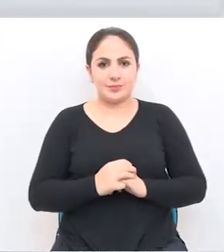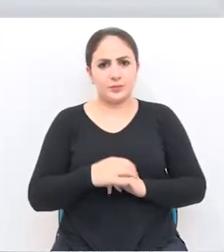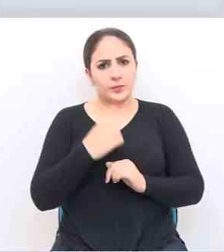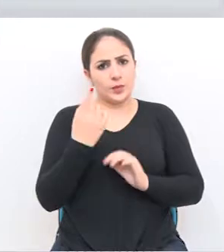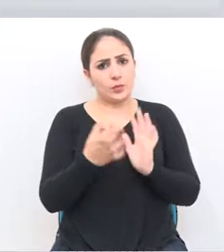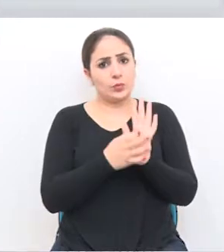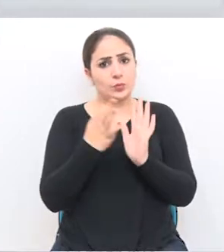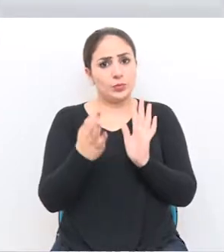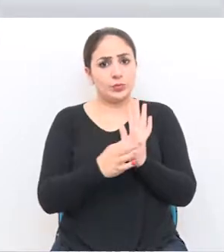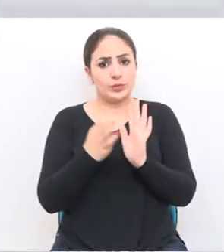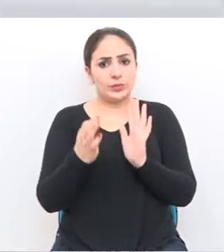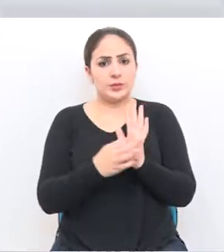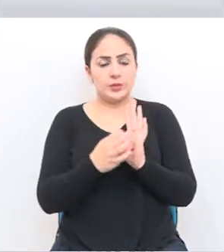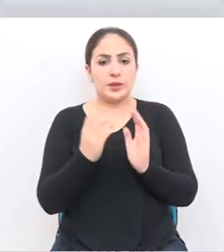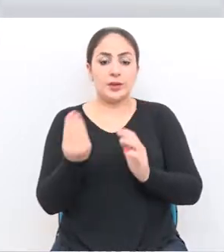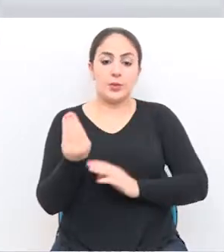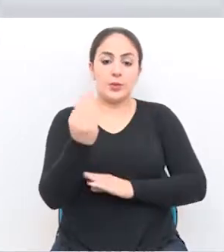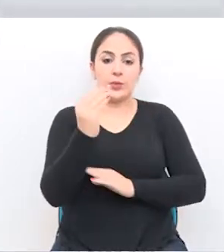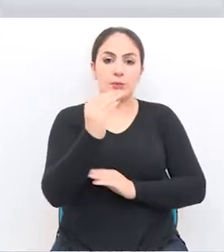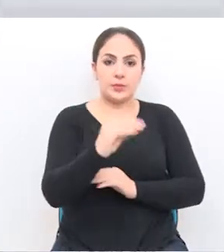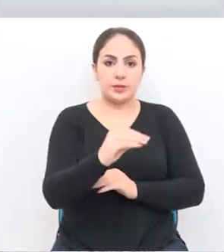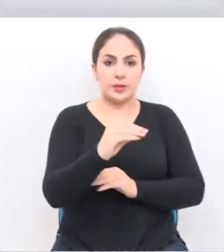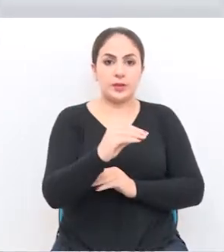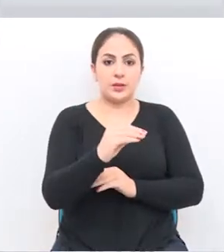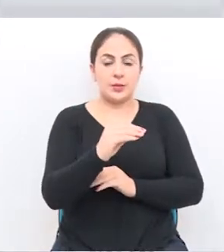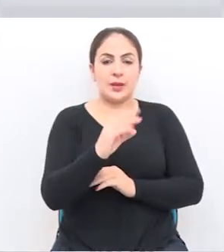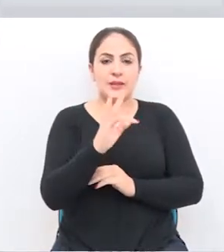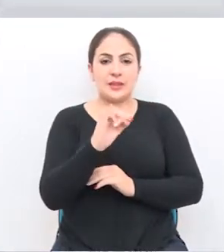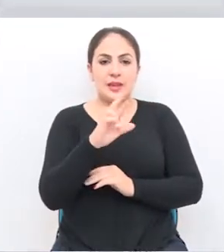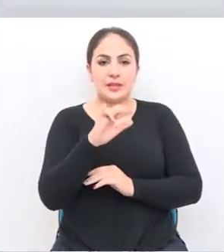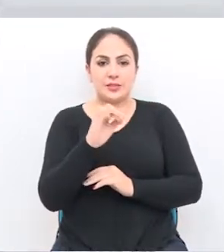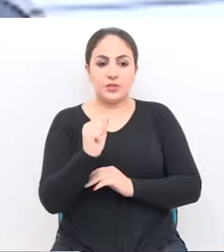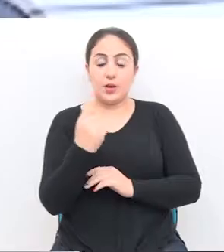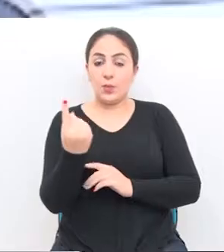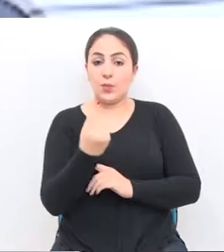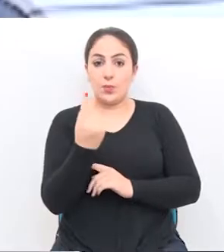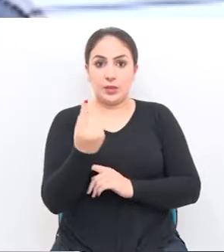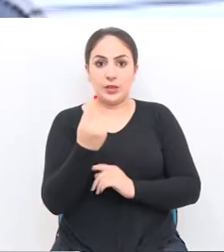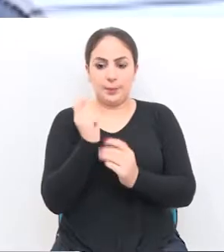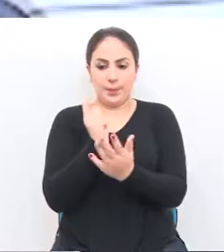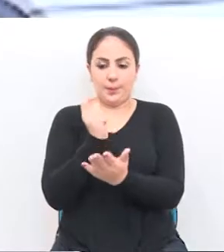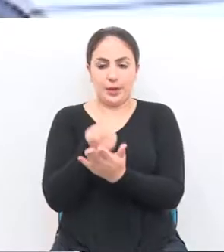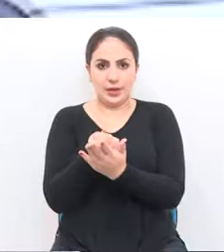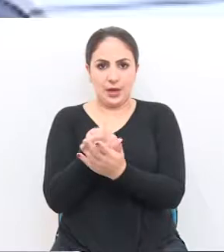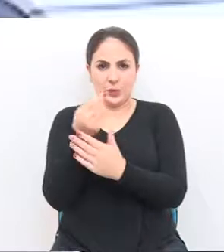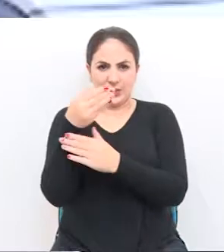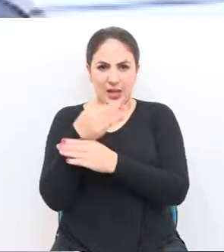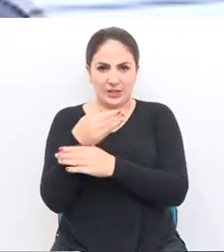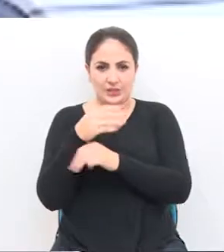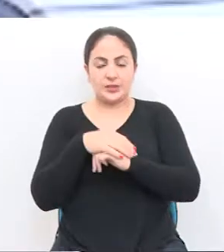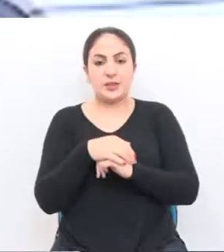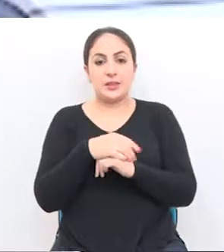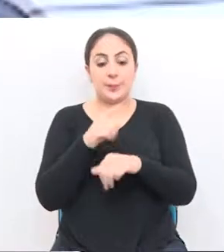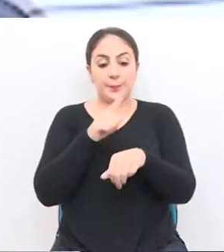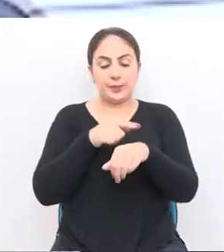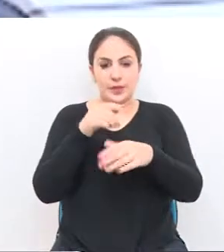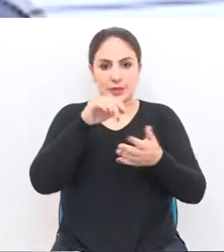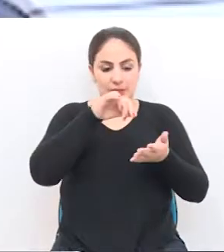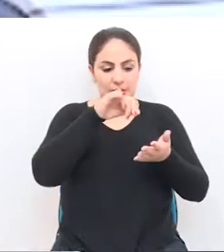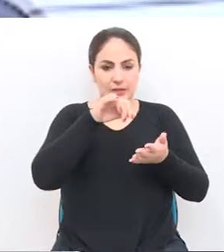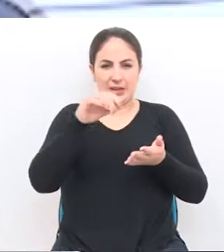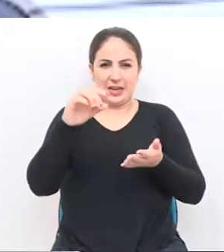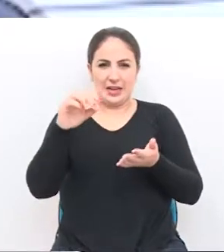Uma das sugestões prevê a implantação de uma tarifa única para ser cobrada pelos táxis no